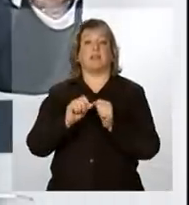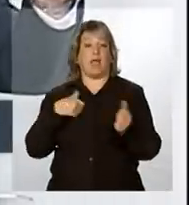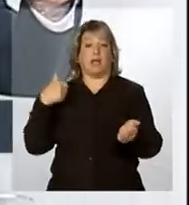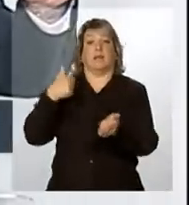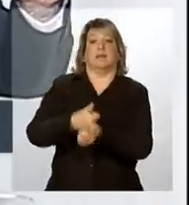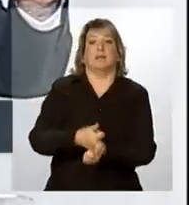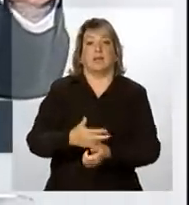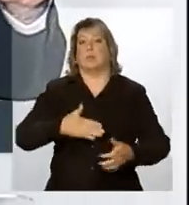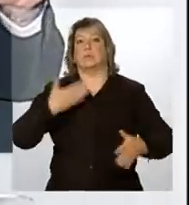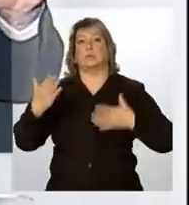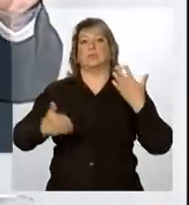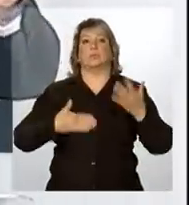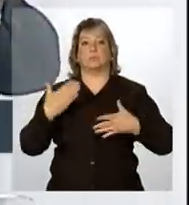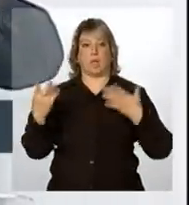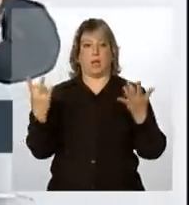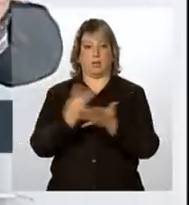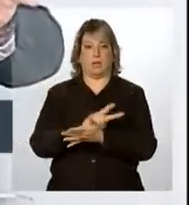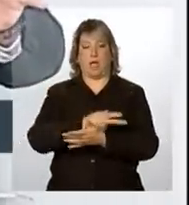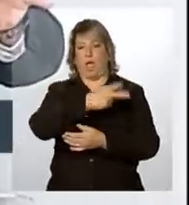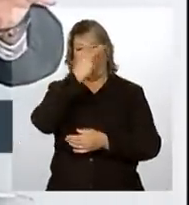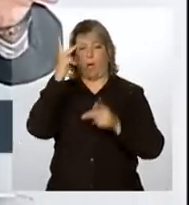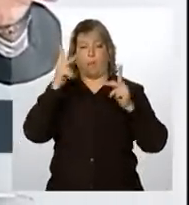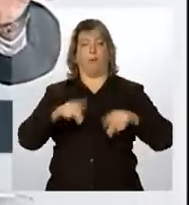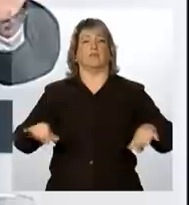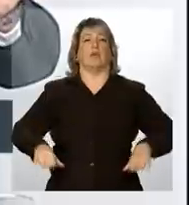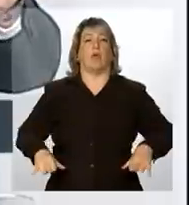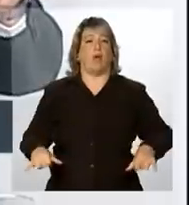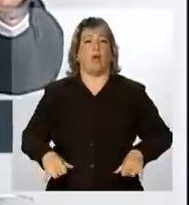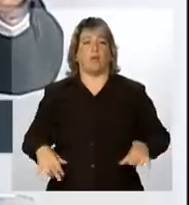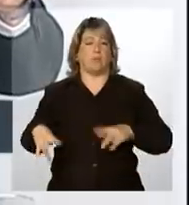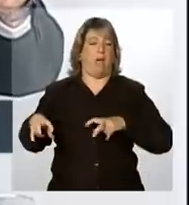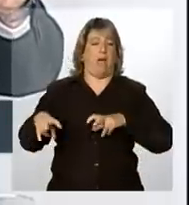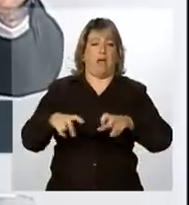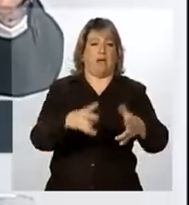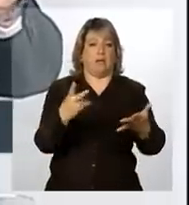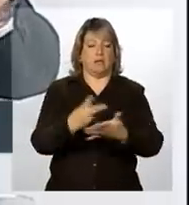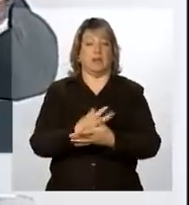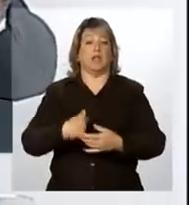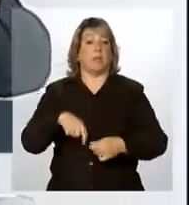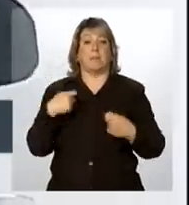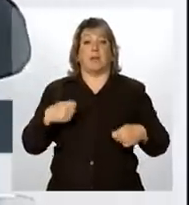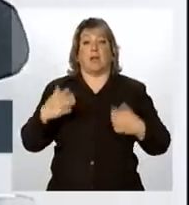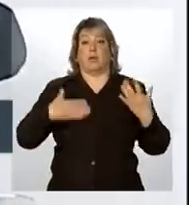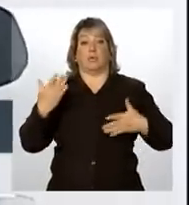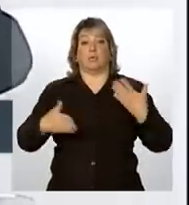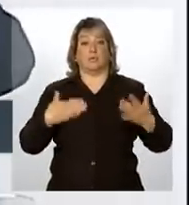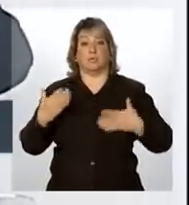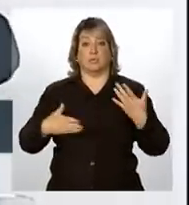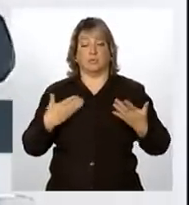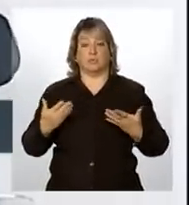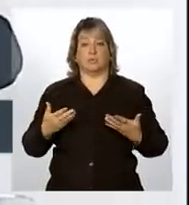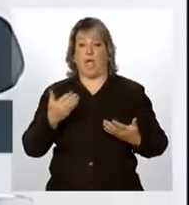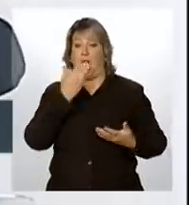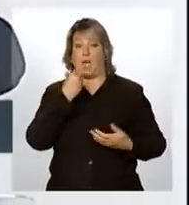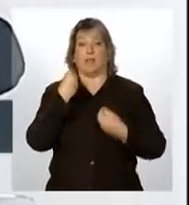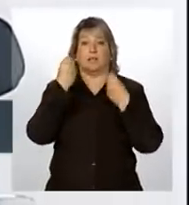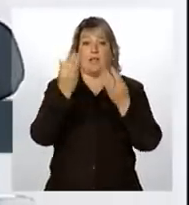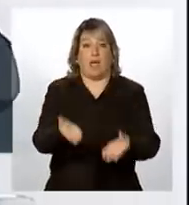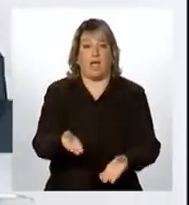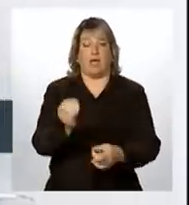o evento extremo, as populações afetadas e você precisava ter que atender com alimentos,